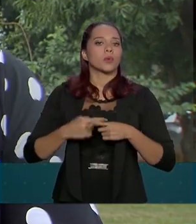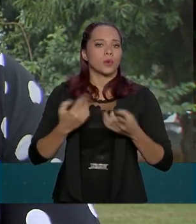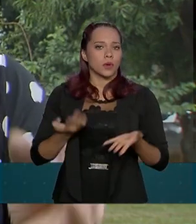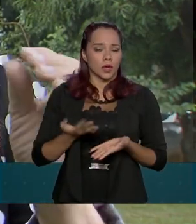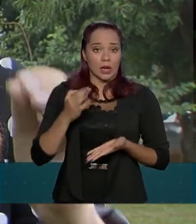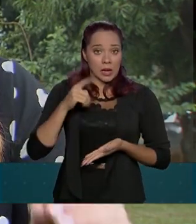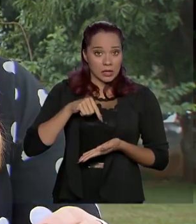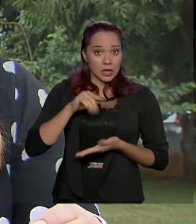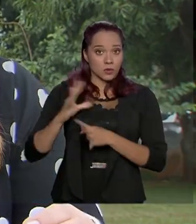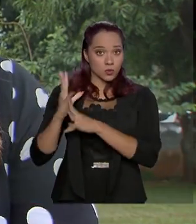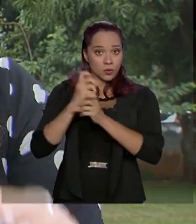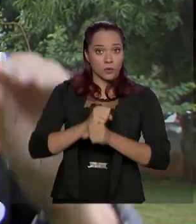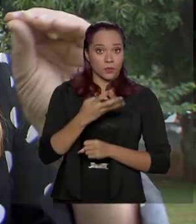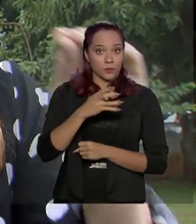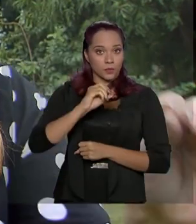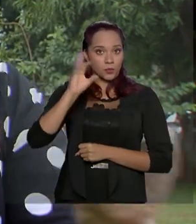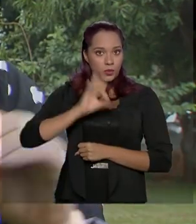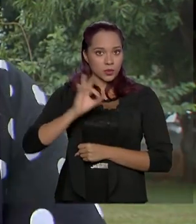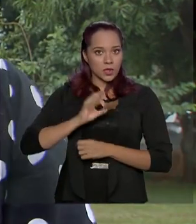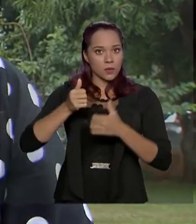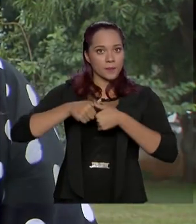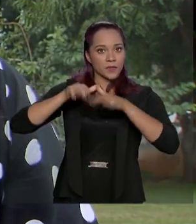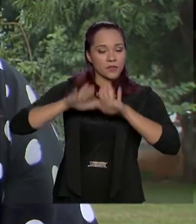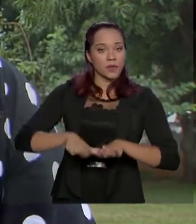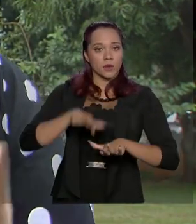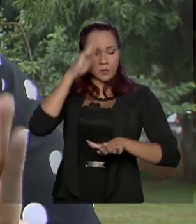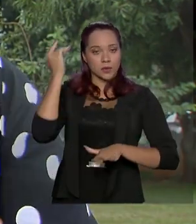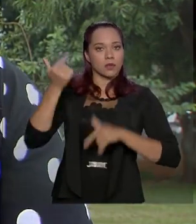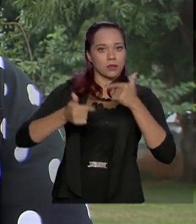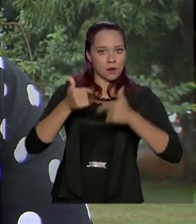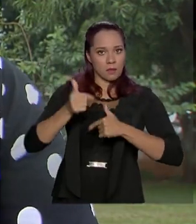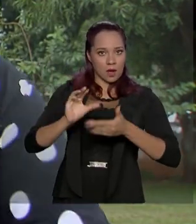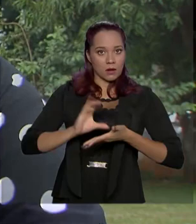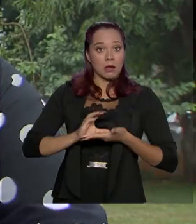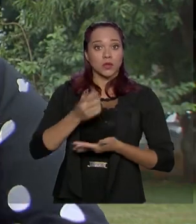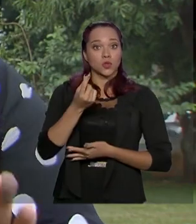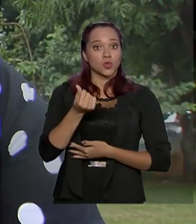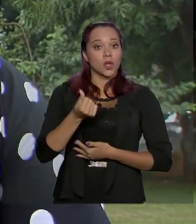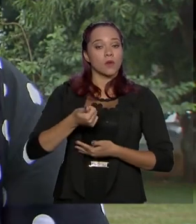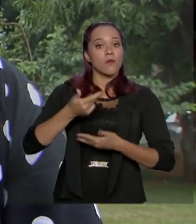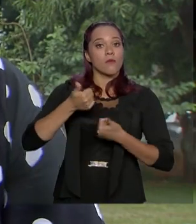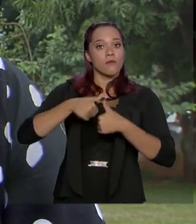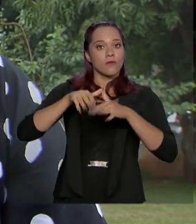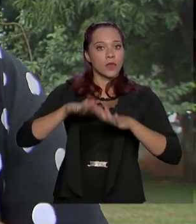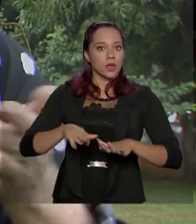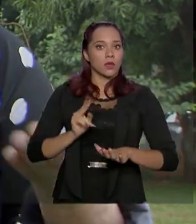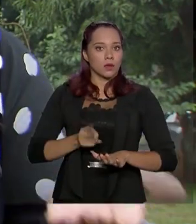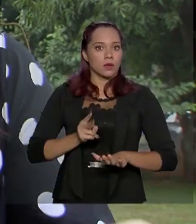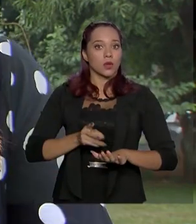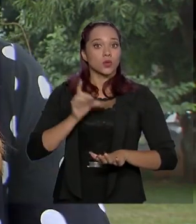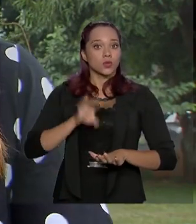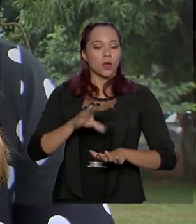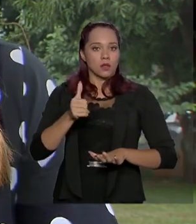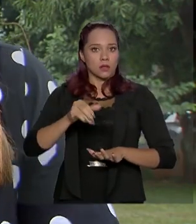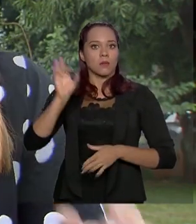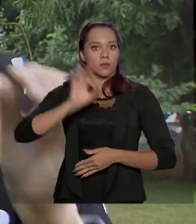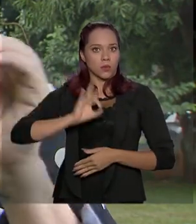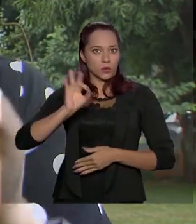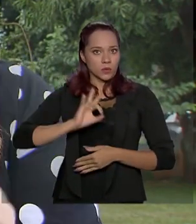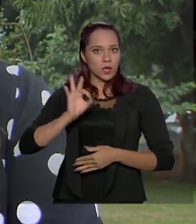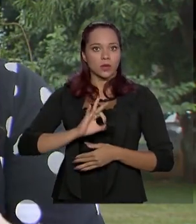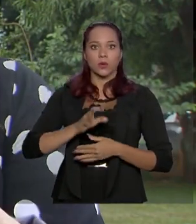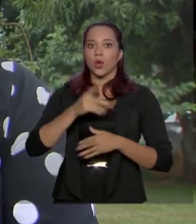Desse total, 40% ficam com o trabalhador. Esse dinheiro permanece como está, mas os 10%